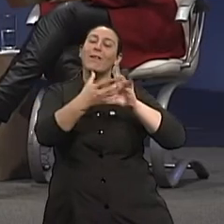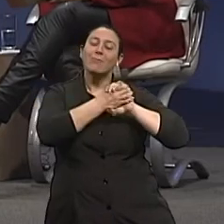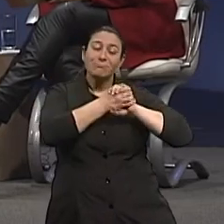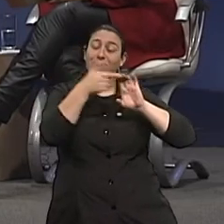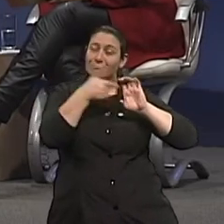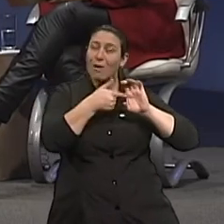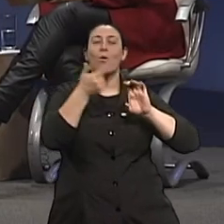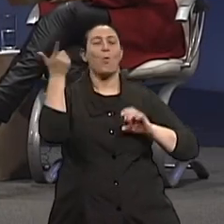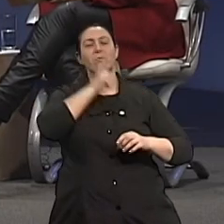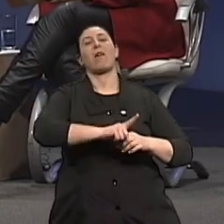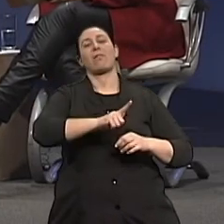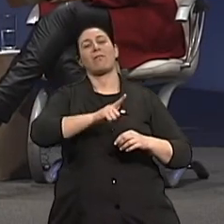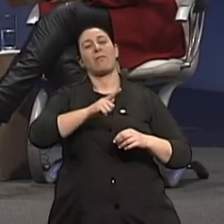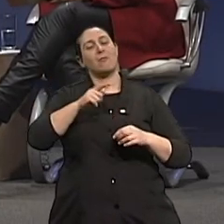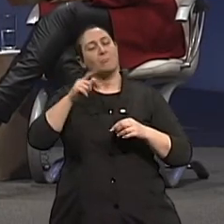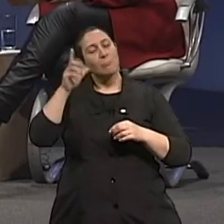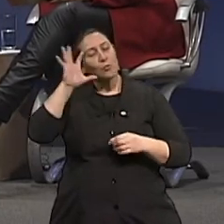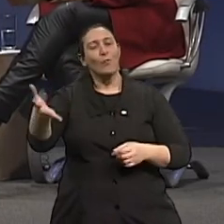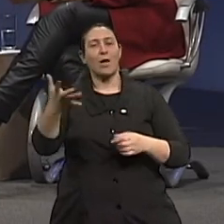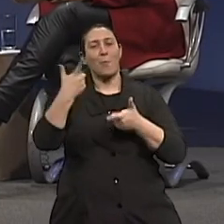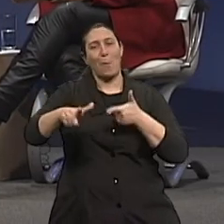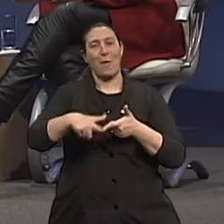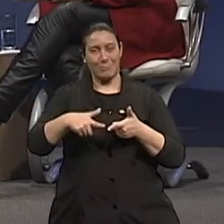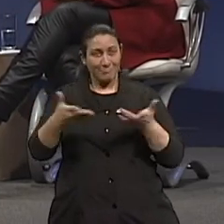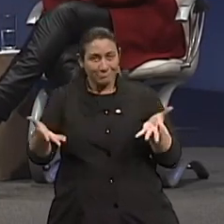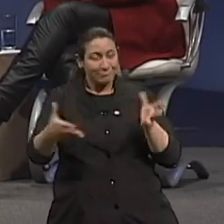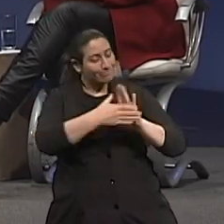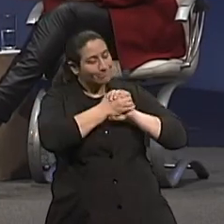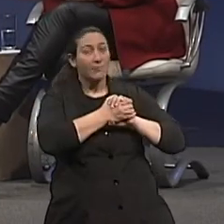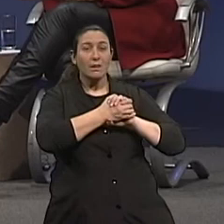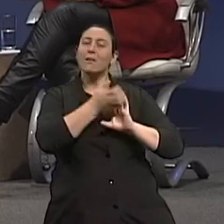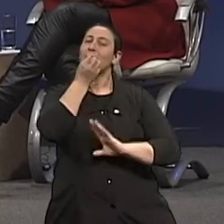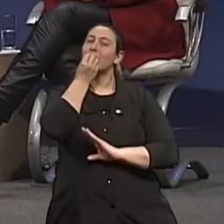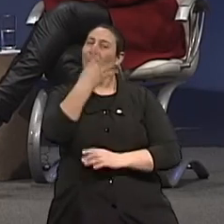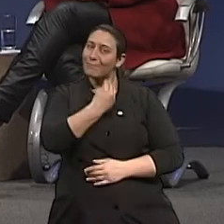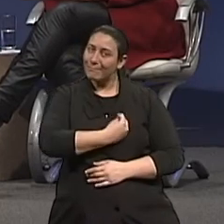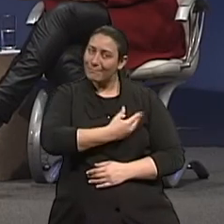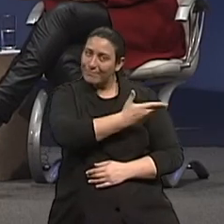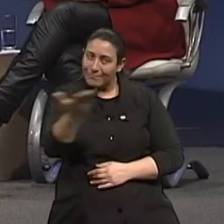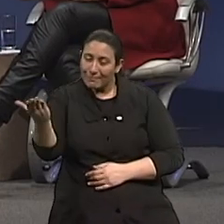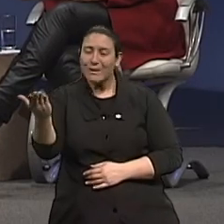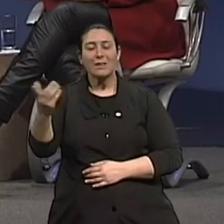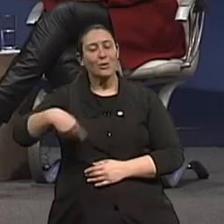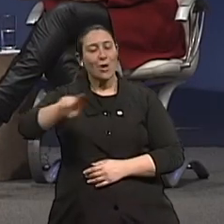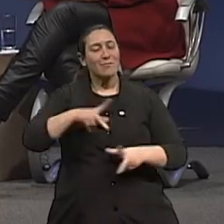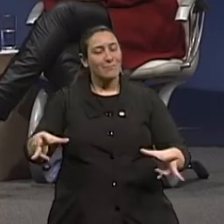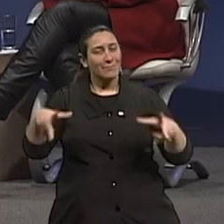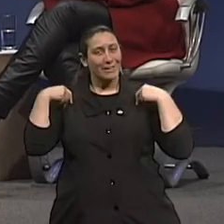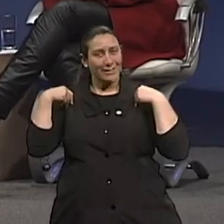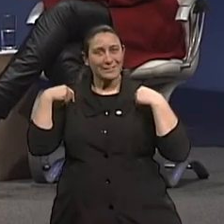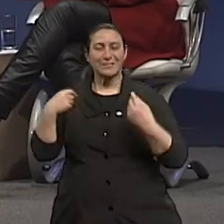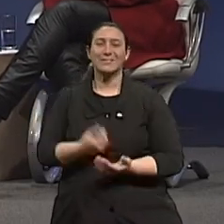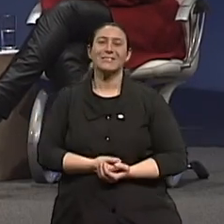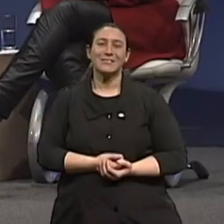de mãos dadas, é que a gente consegue resolver melhor os problemas, não é isso? E viva bem, porque a gente merece, né?